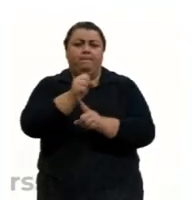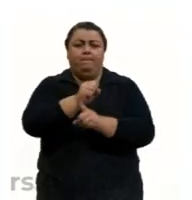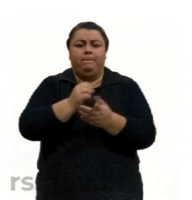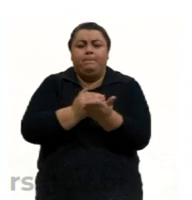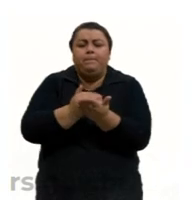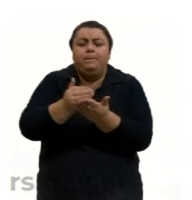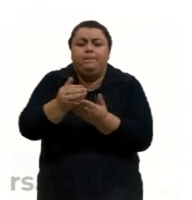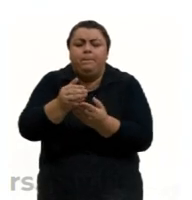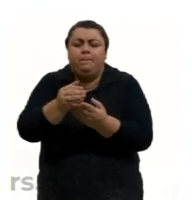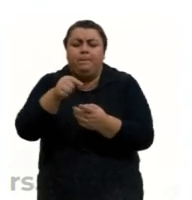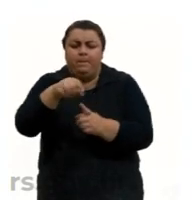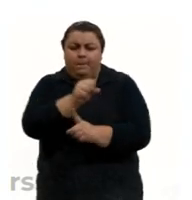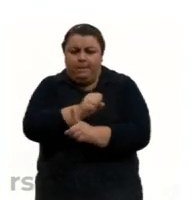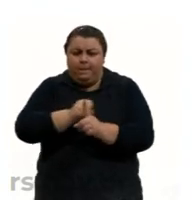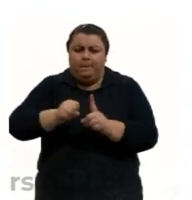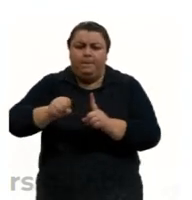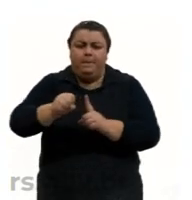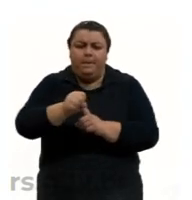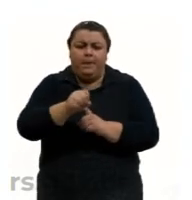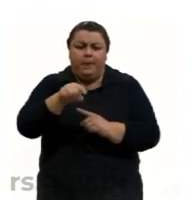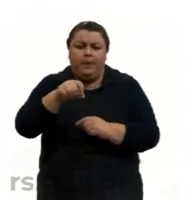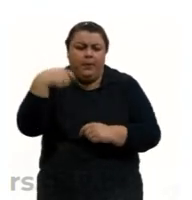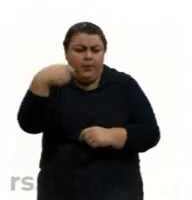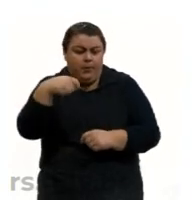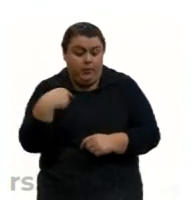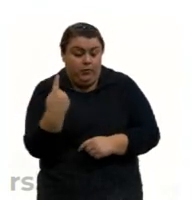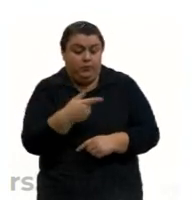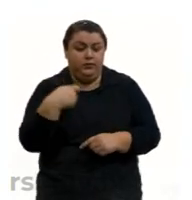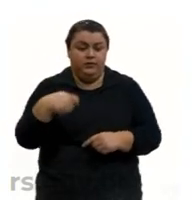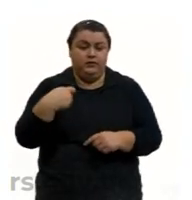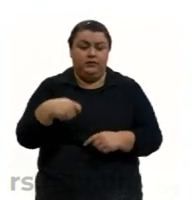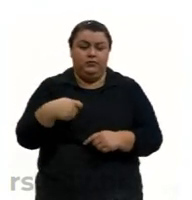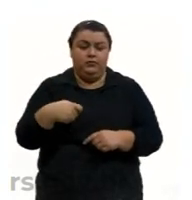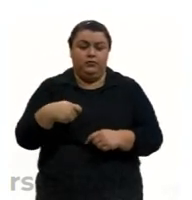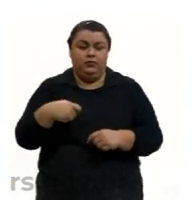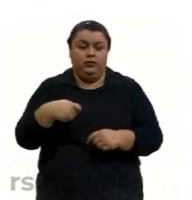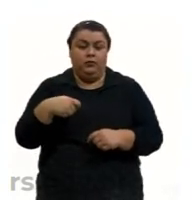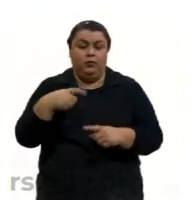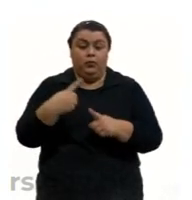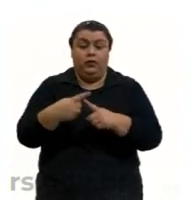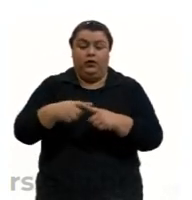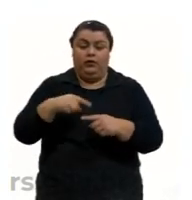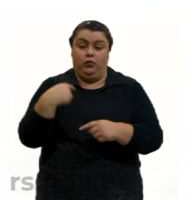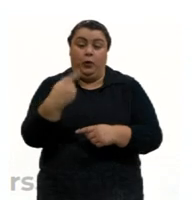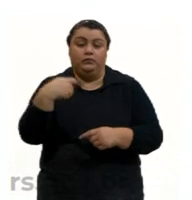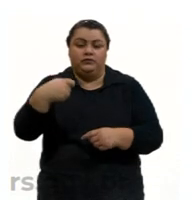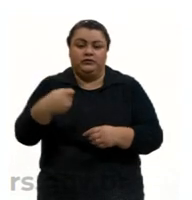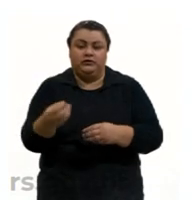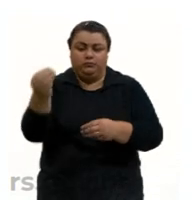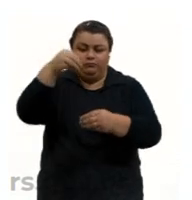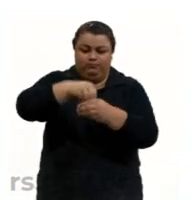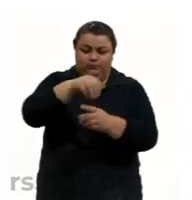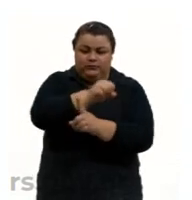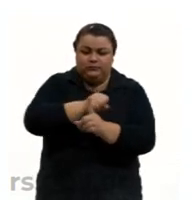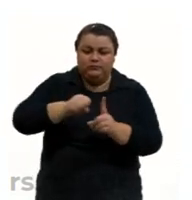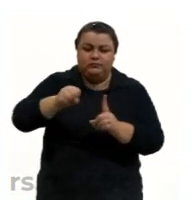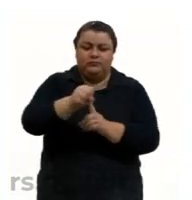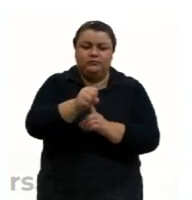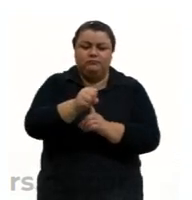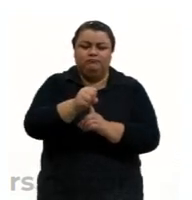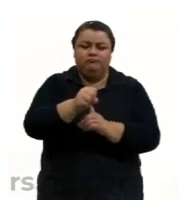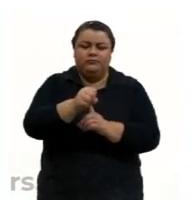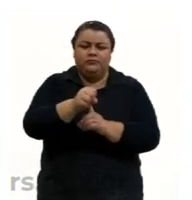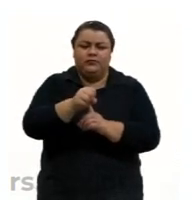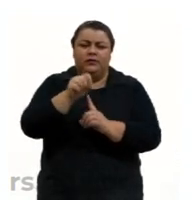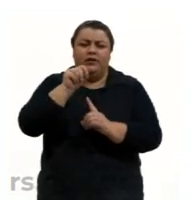que nós precisamos, porque, afinal de contas, nós precisamos nos inserir na sociedade. Então, esse processo de socialização é